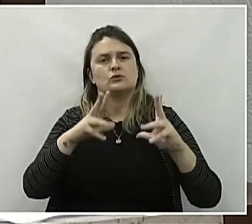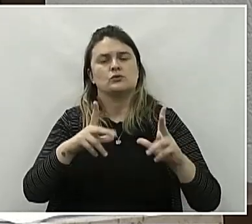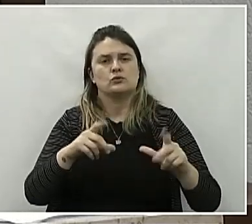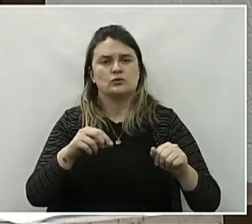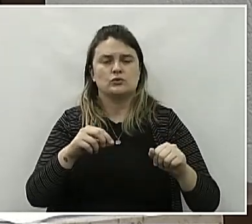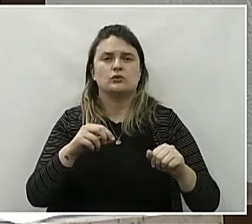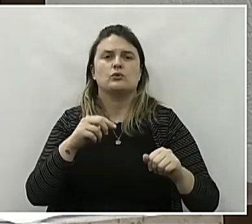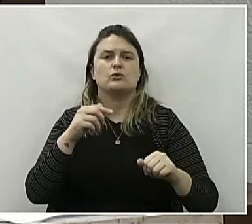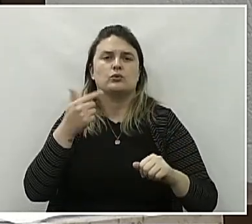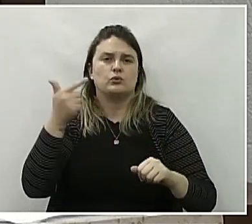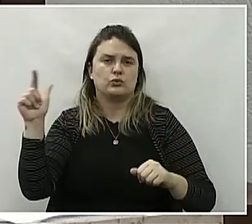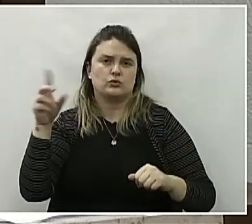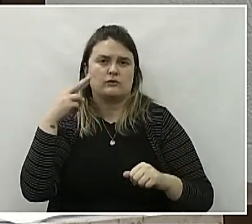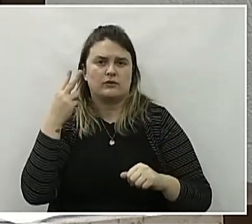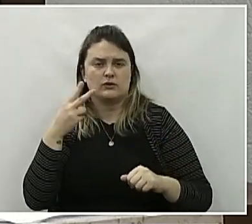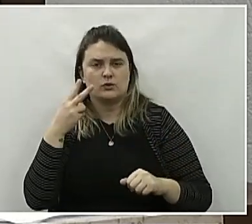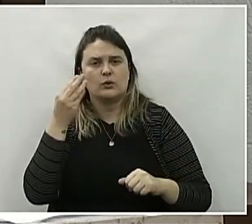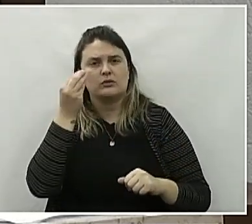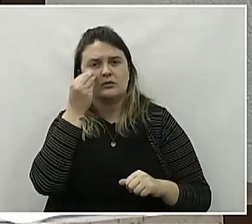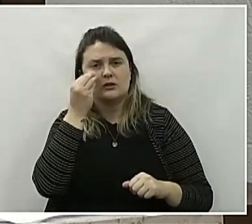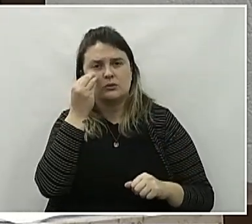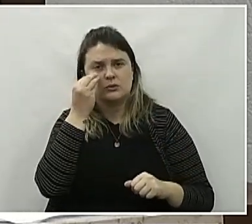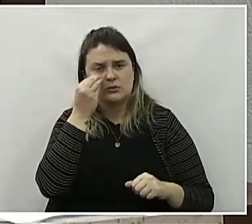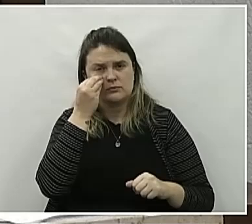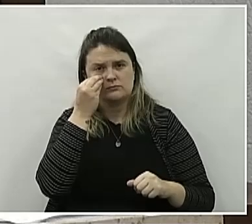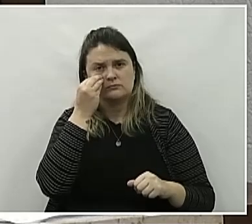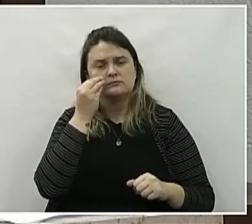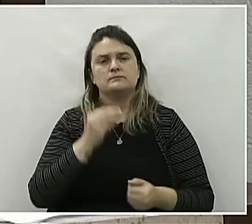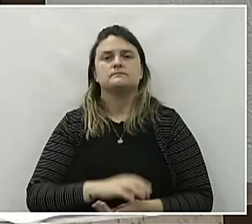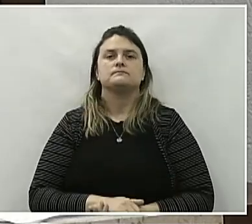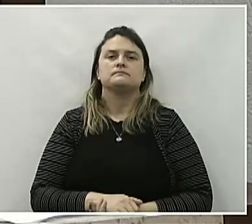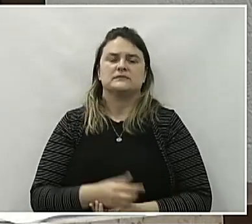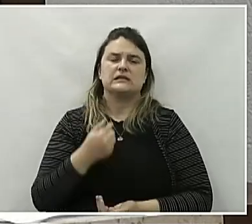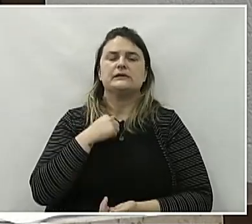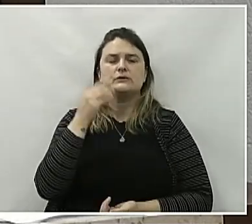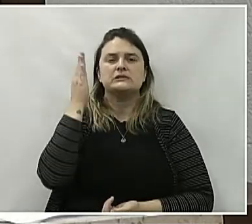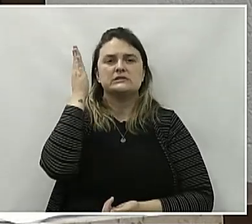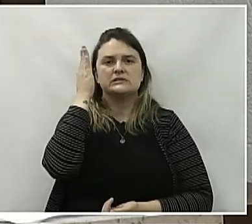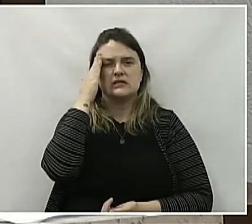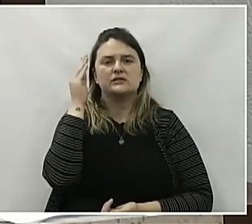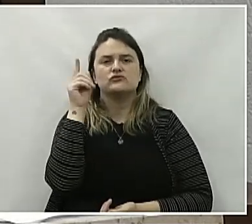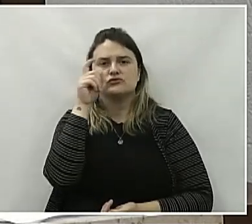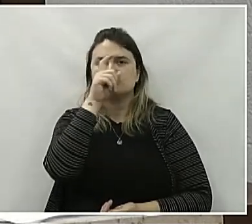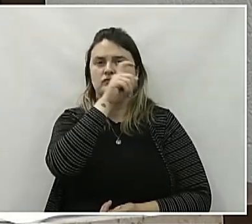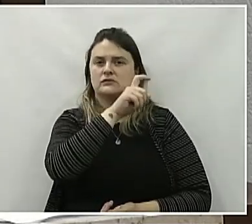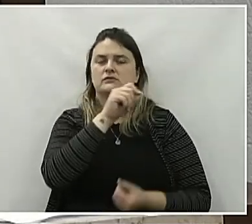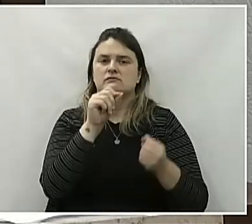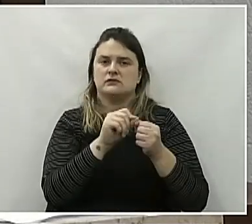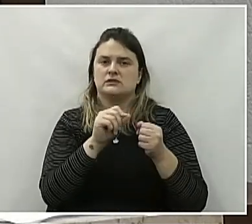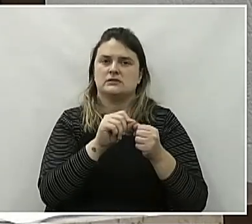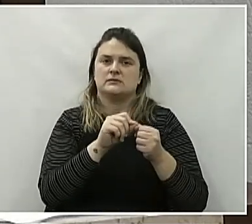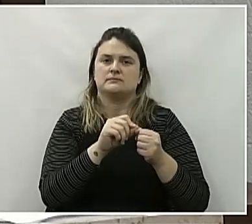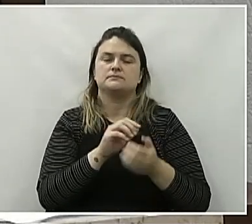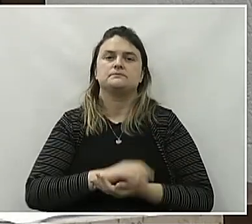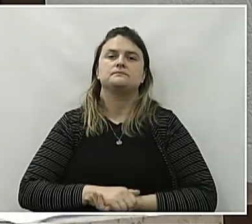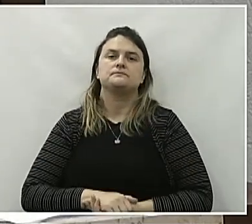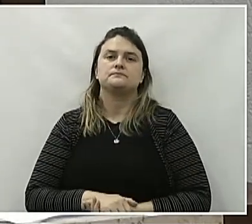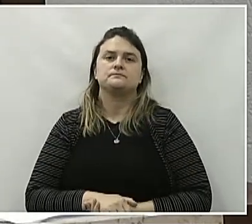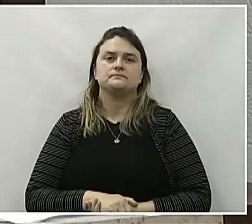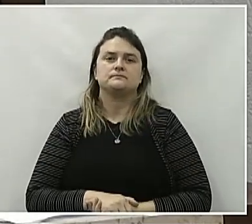vereadores que tentaram aí, e eu sei como que foi muito difícil essa eleição,